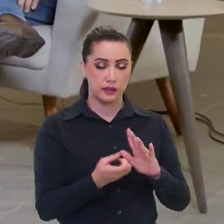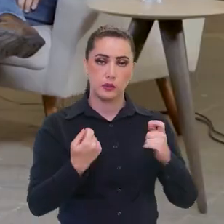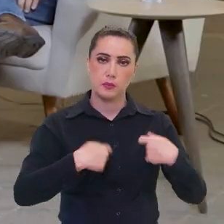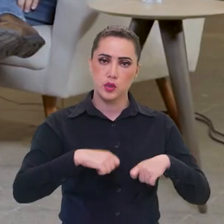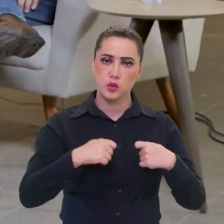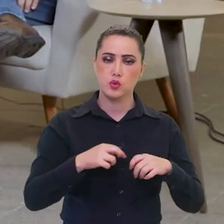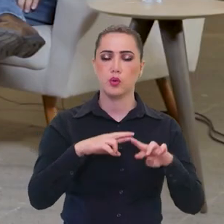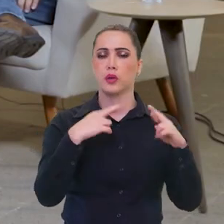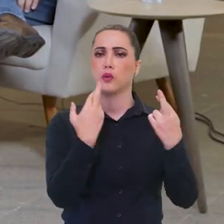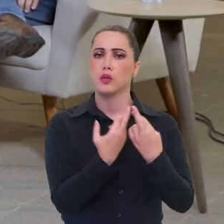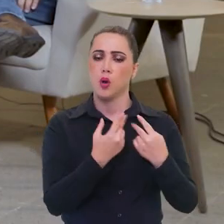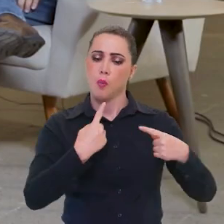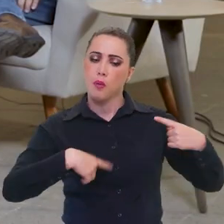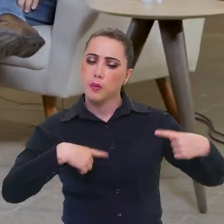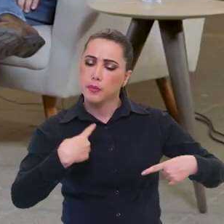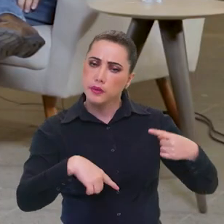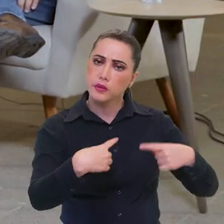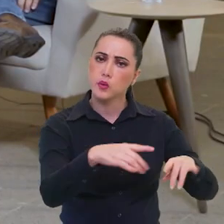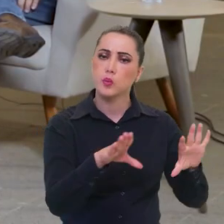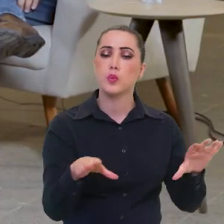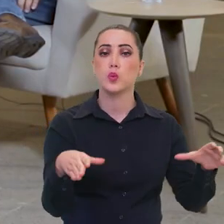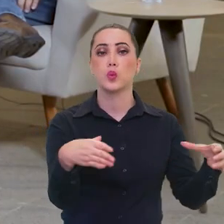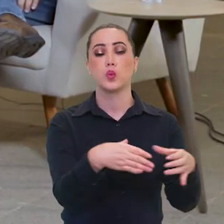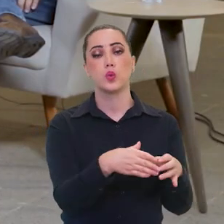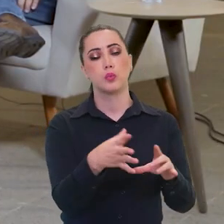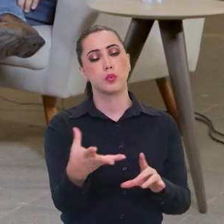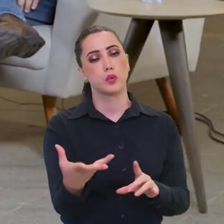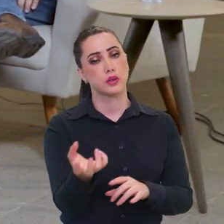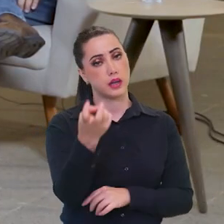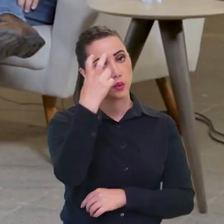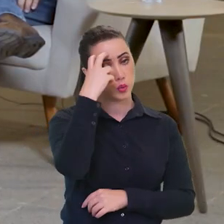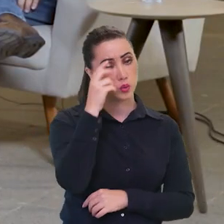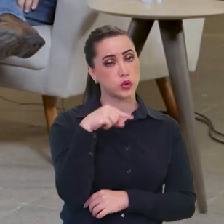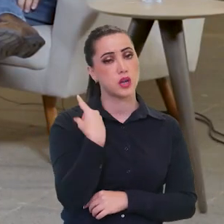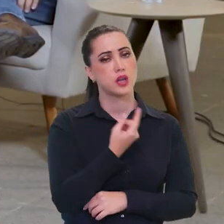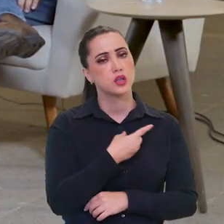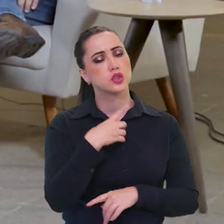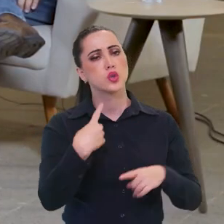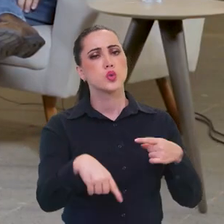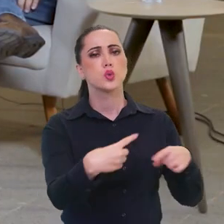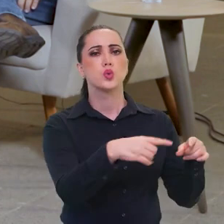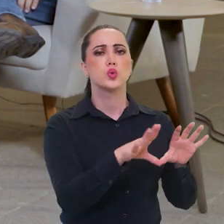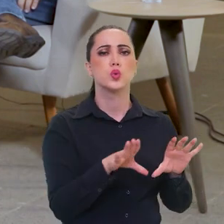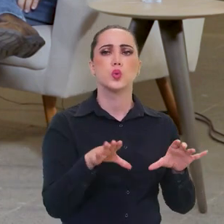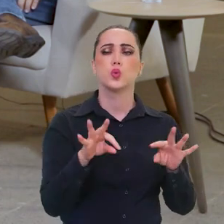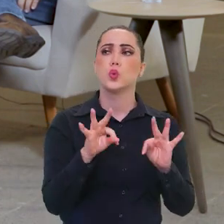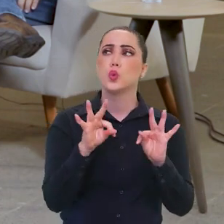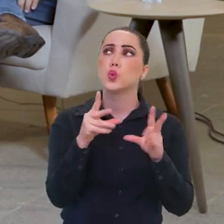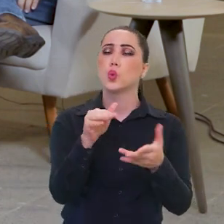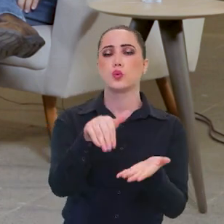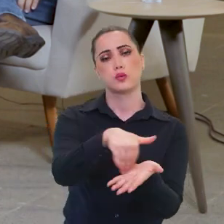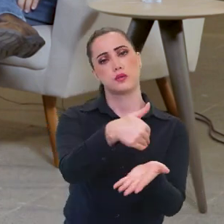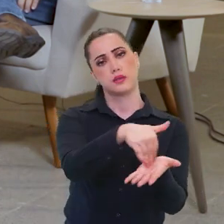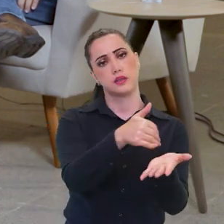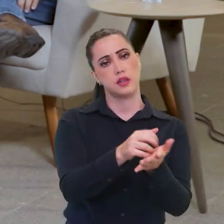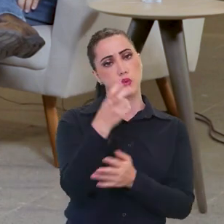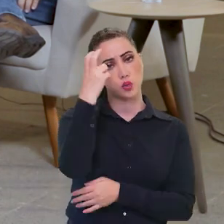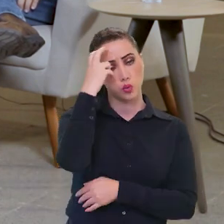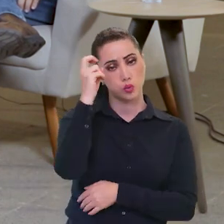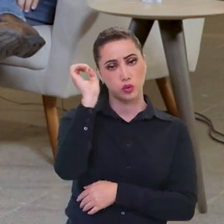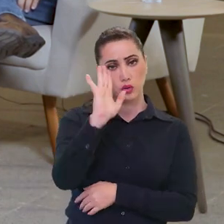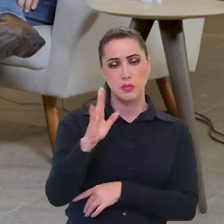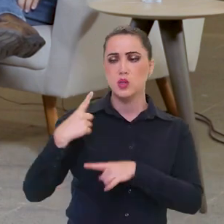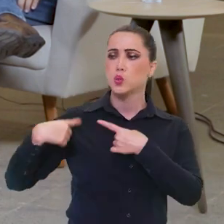abrimos audiência para o setor cultural, ouvimos todos os secretários de cultura do Brasil,